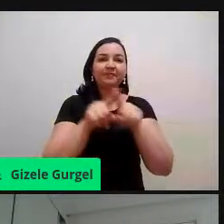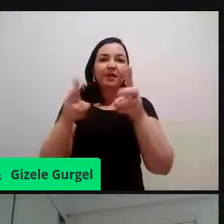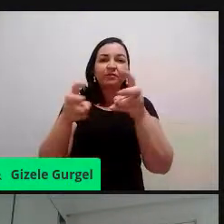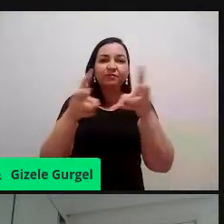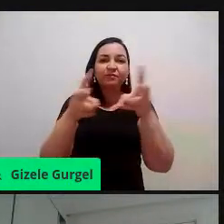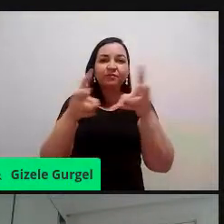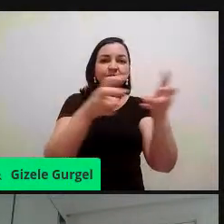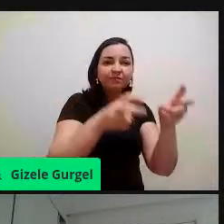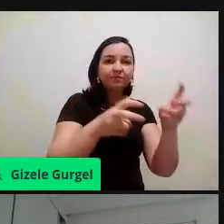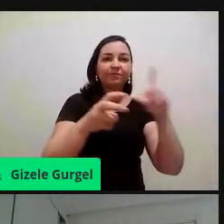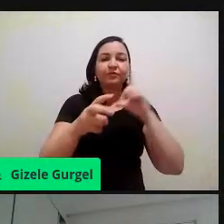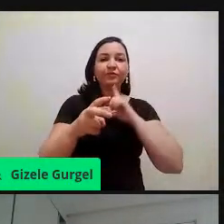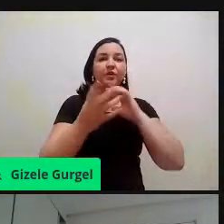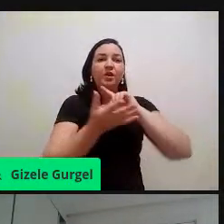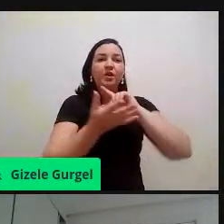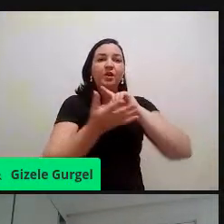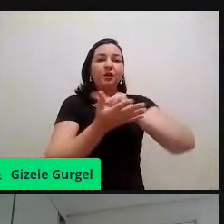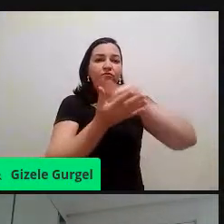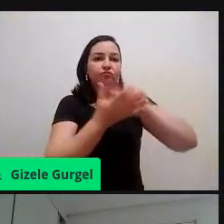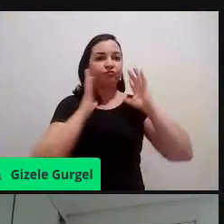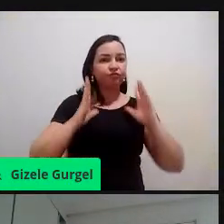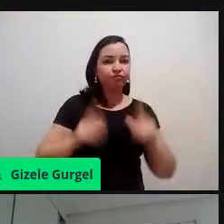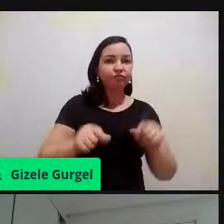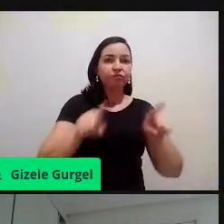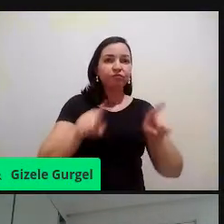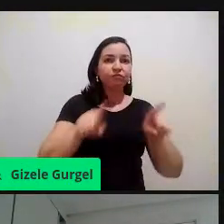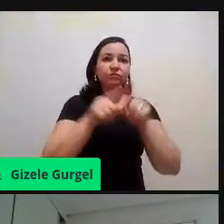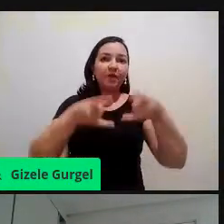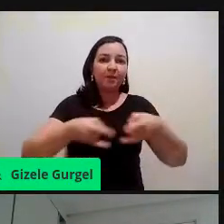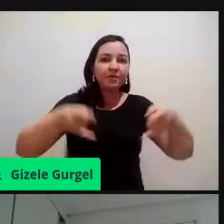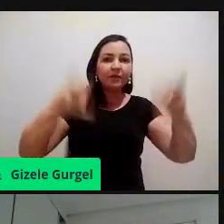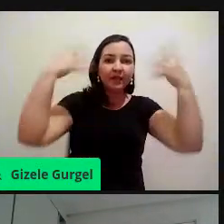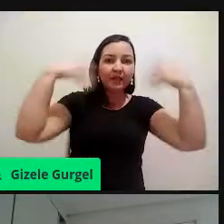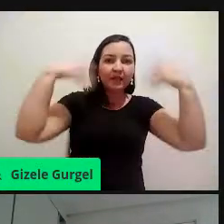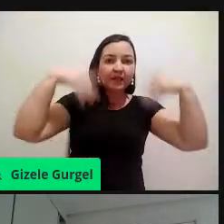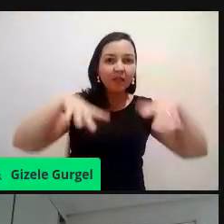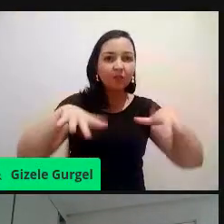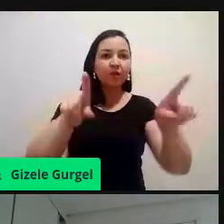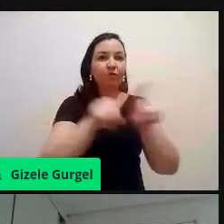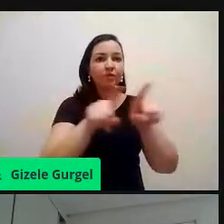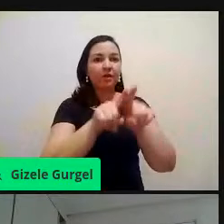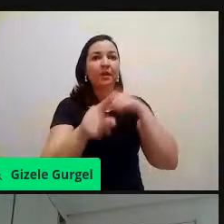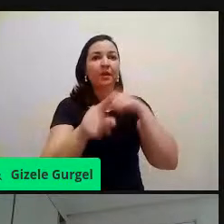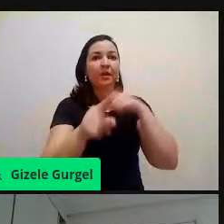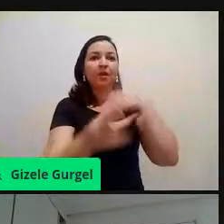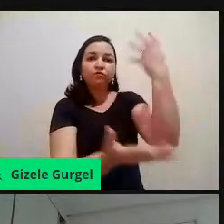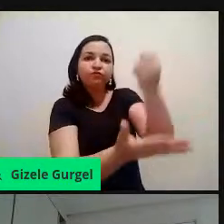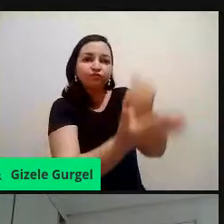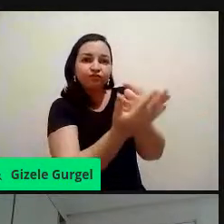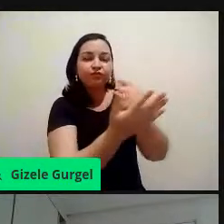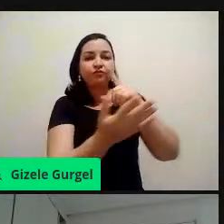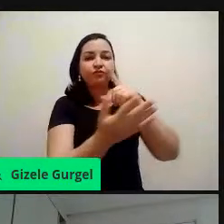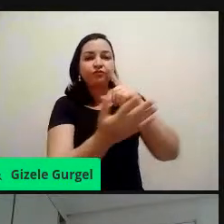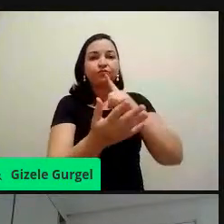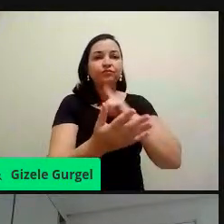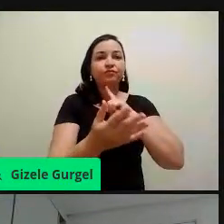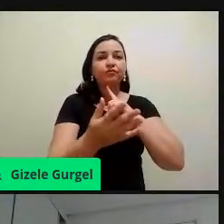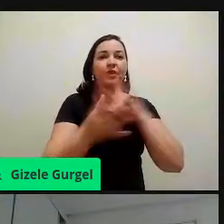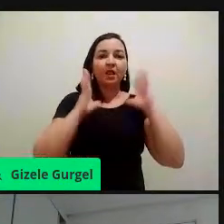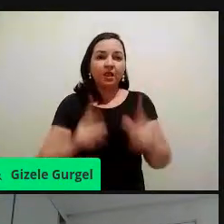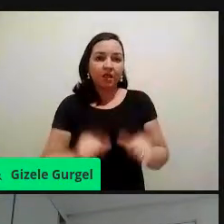fotodegradação, adsorventes naturais, toxicidade e microplásticos. Ao final, abriremos o espaço para